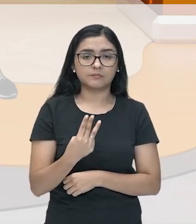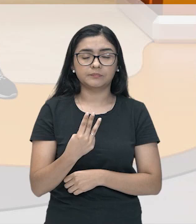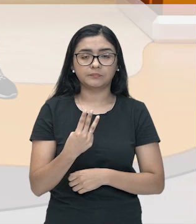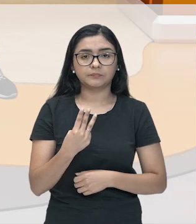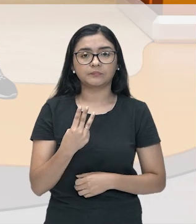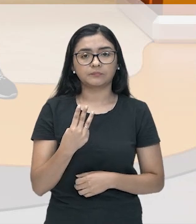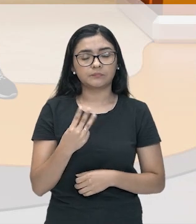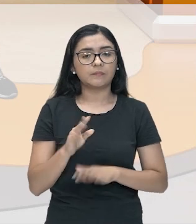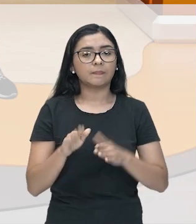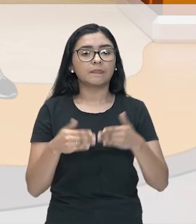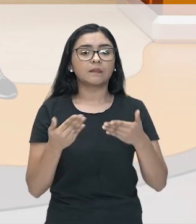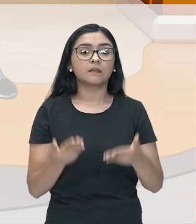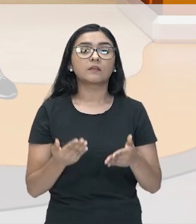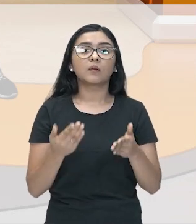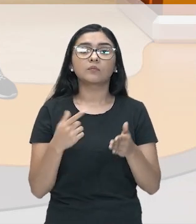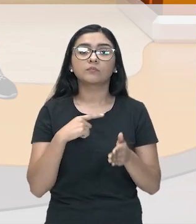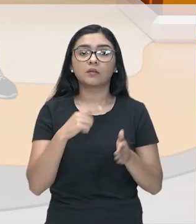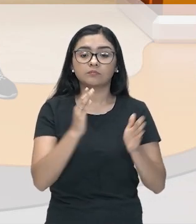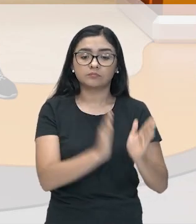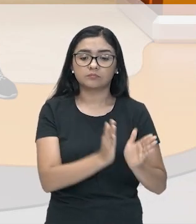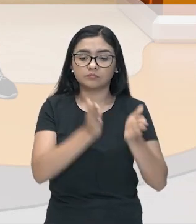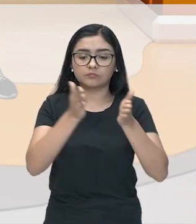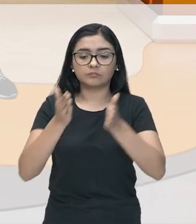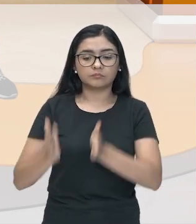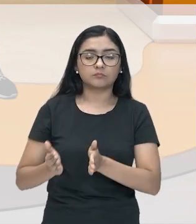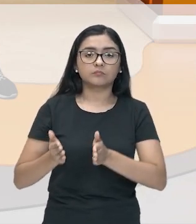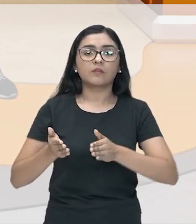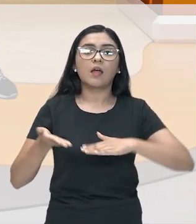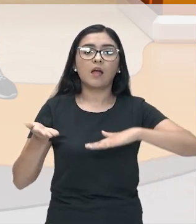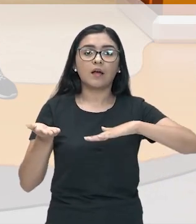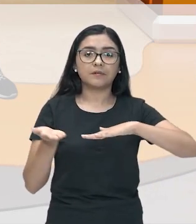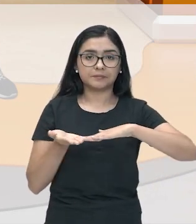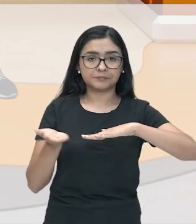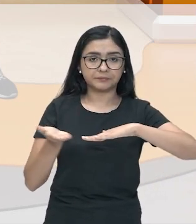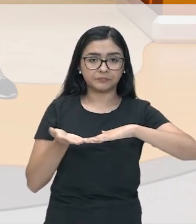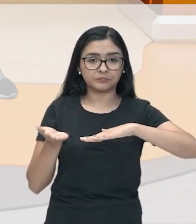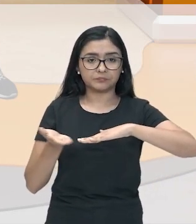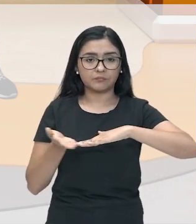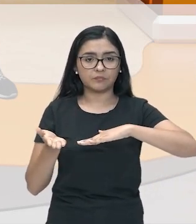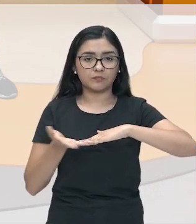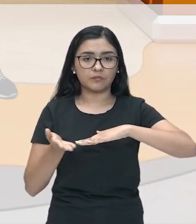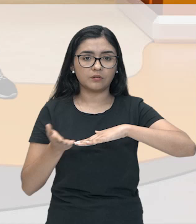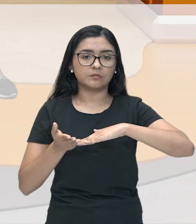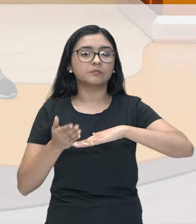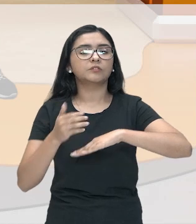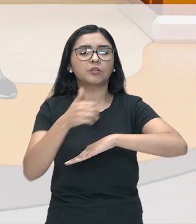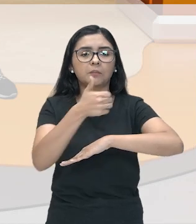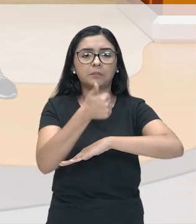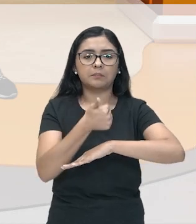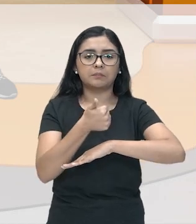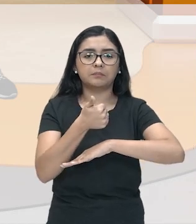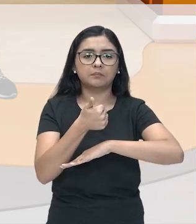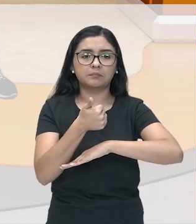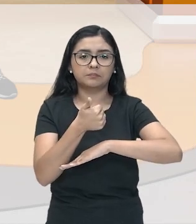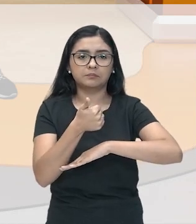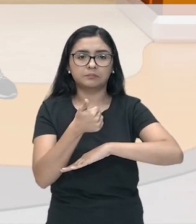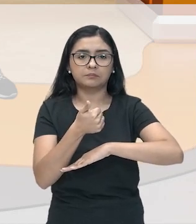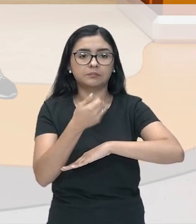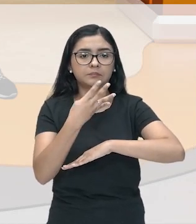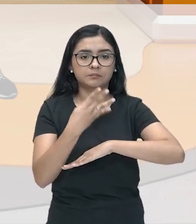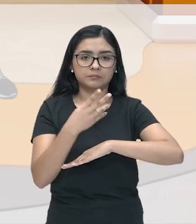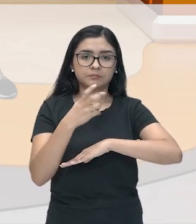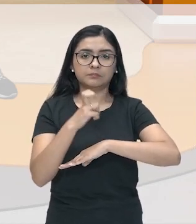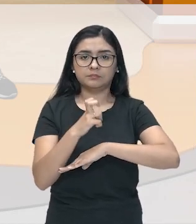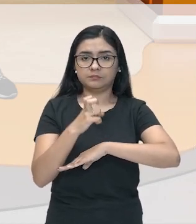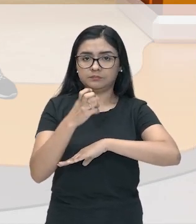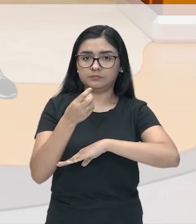Com isso, nós entramos, então, na Idade Moderna, que vai do ano de 1453